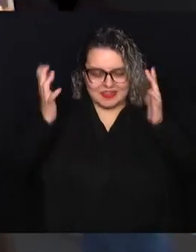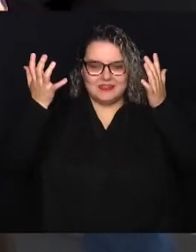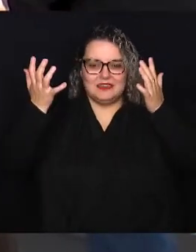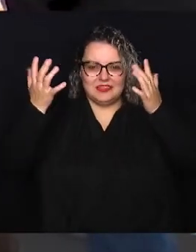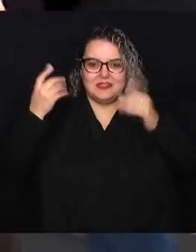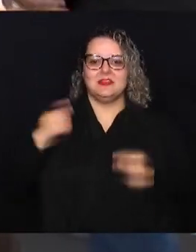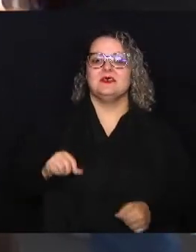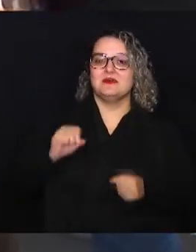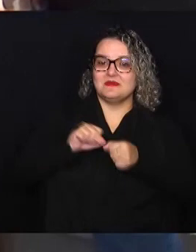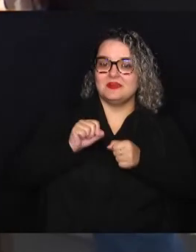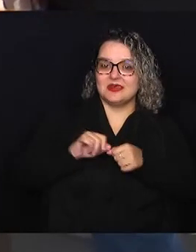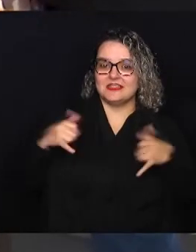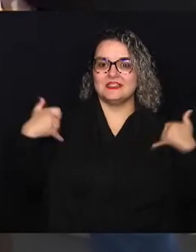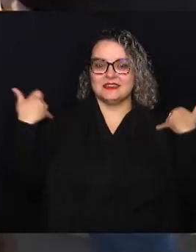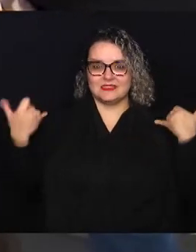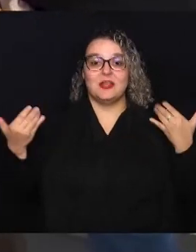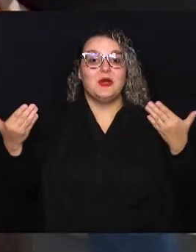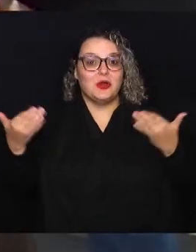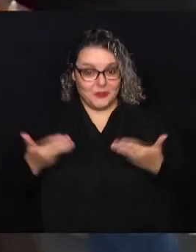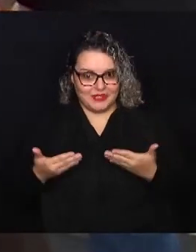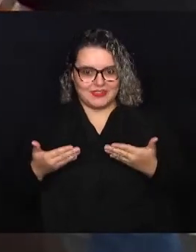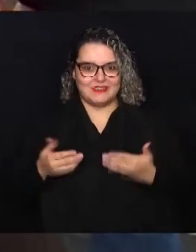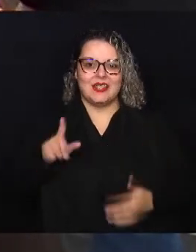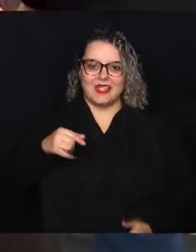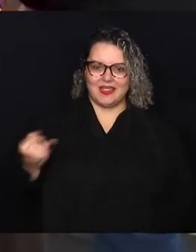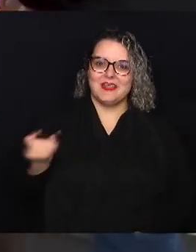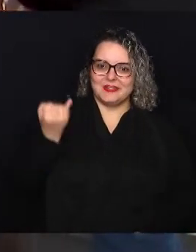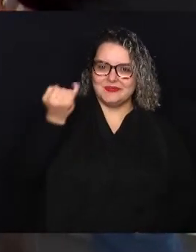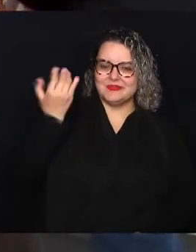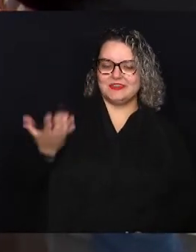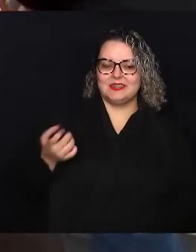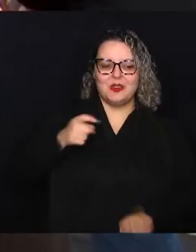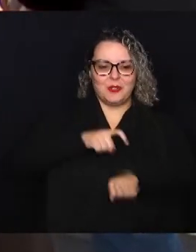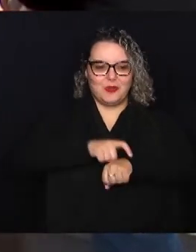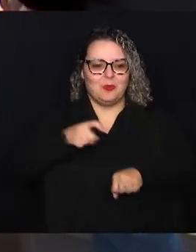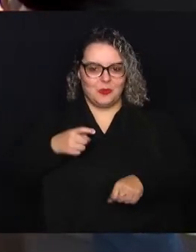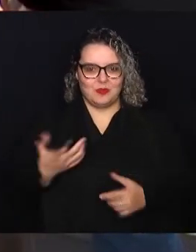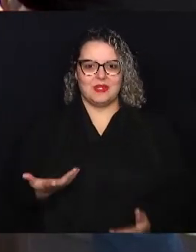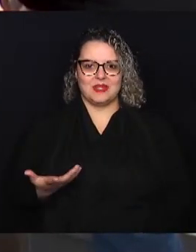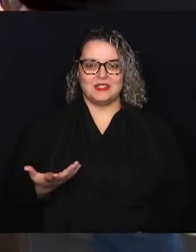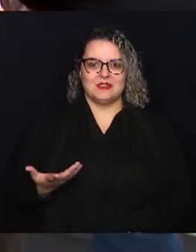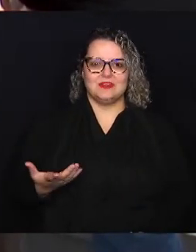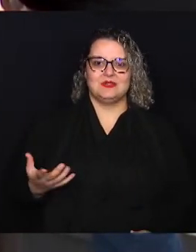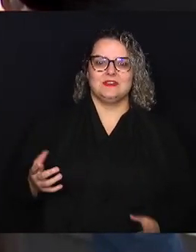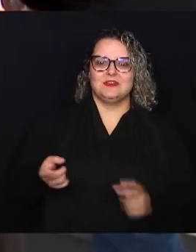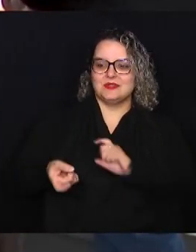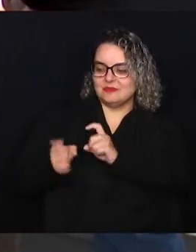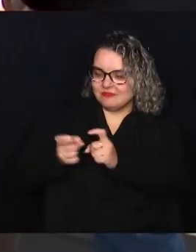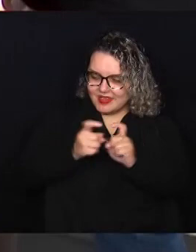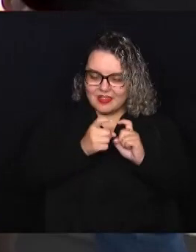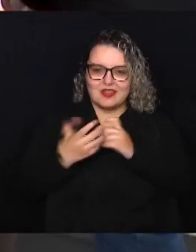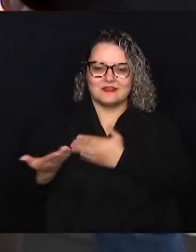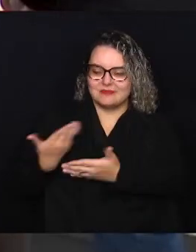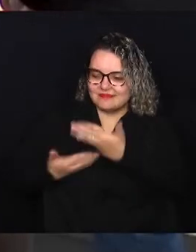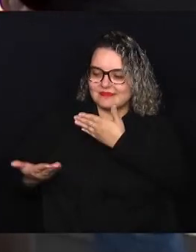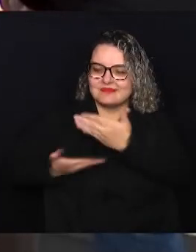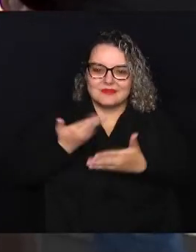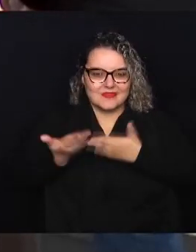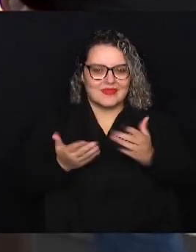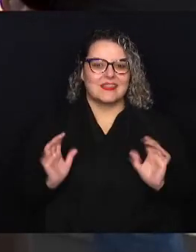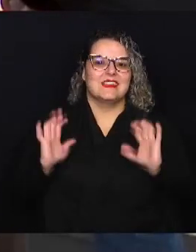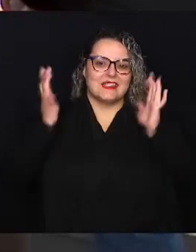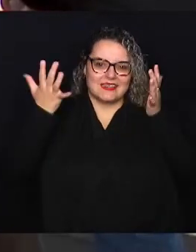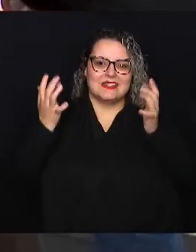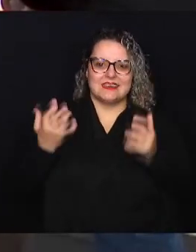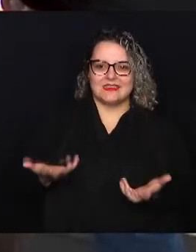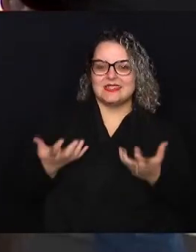Ela faz aniversário hoje É importante porque é um momento de se reunir e comemorar que